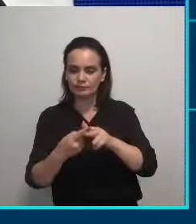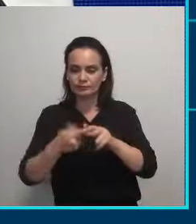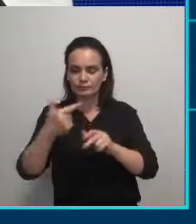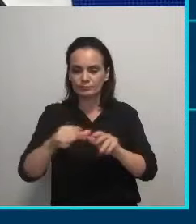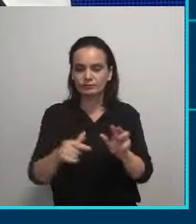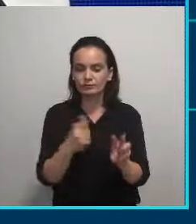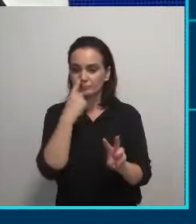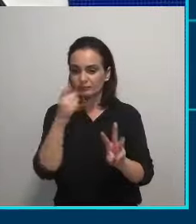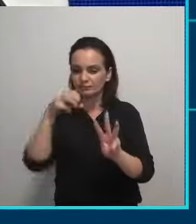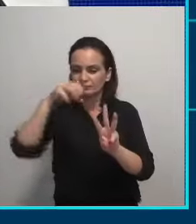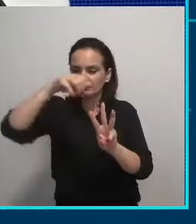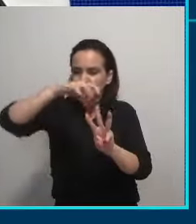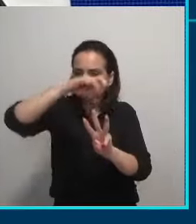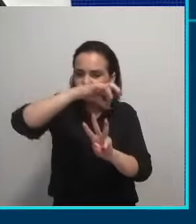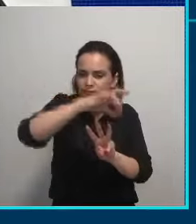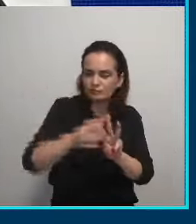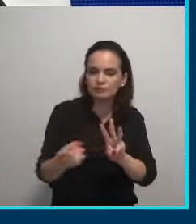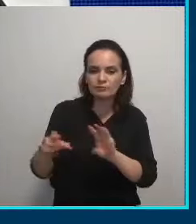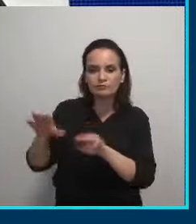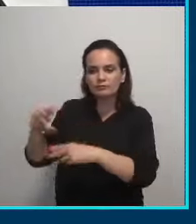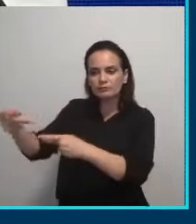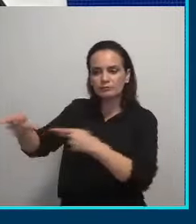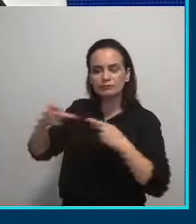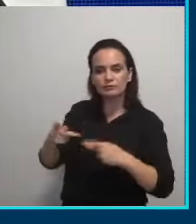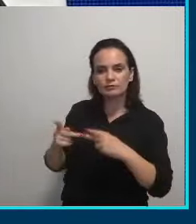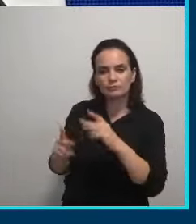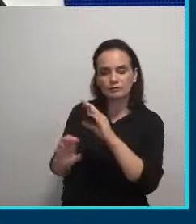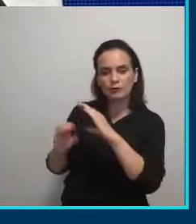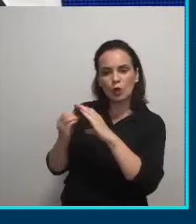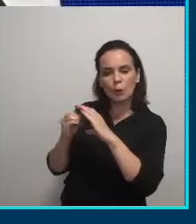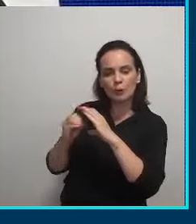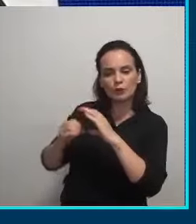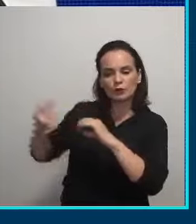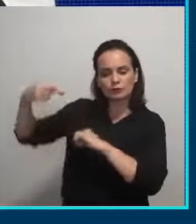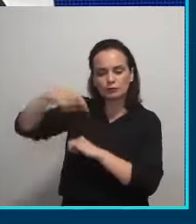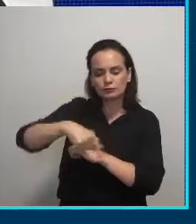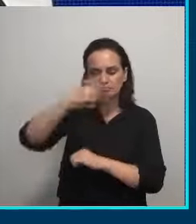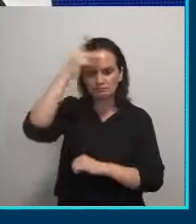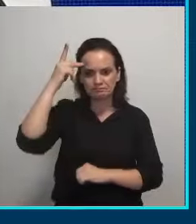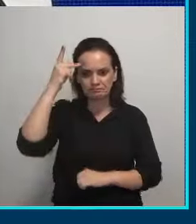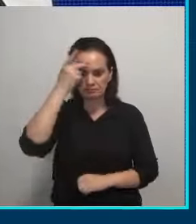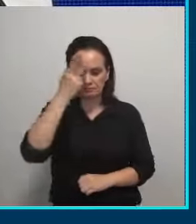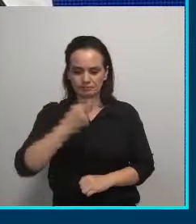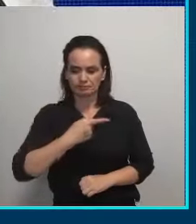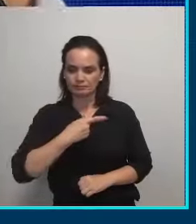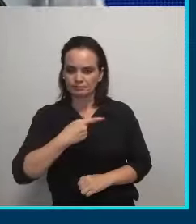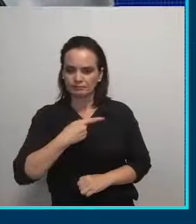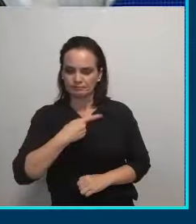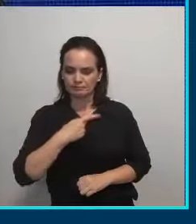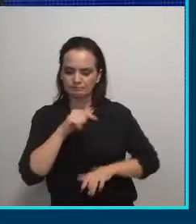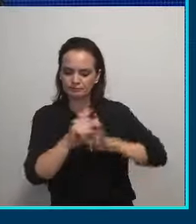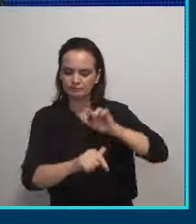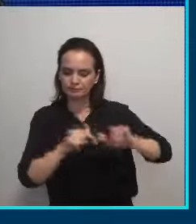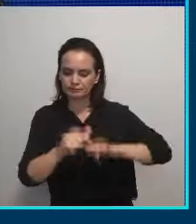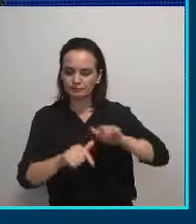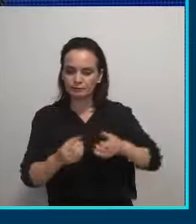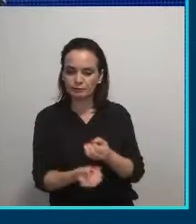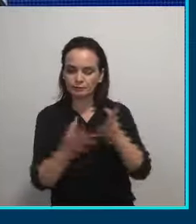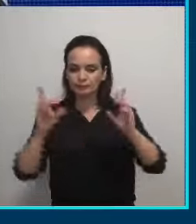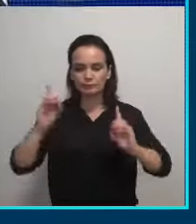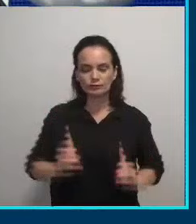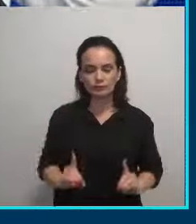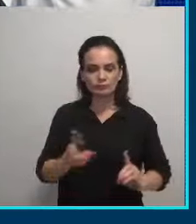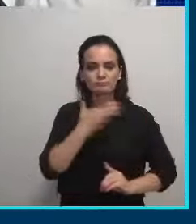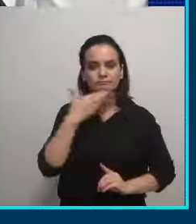seletiva, trazendo as cooperativas, trazendo os catadores autônomos, os nossos recicladores autônomos. Vamos dar dignidade para eles, melhorando os